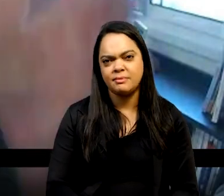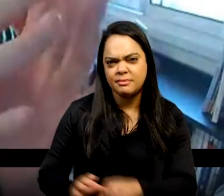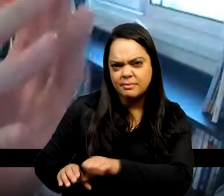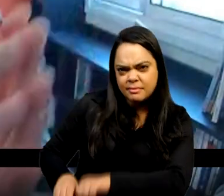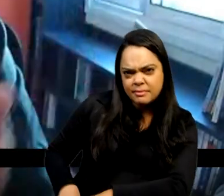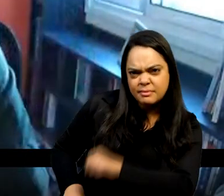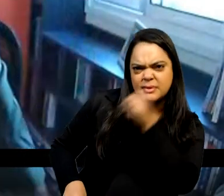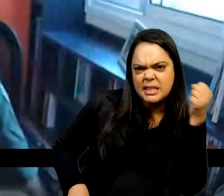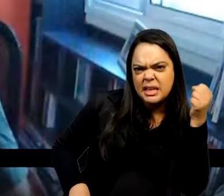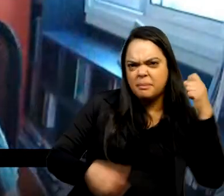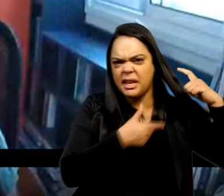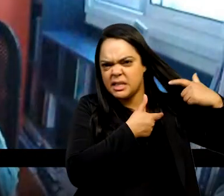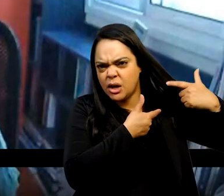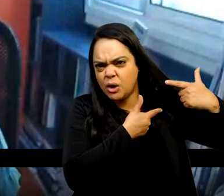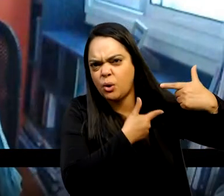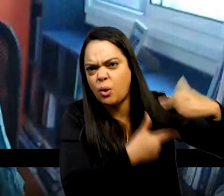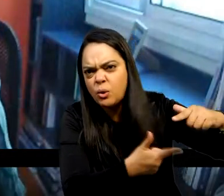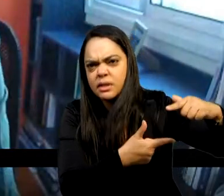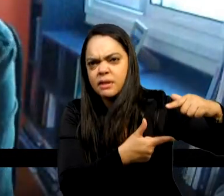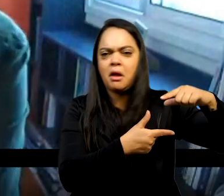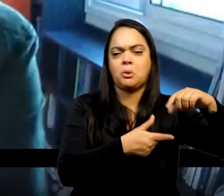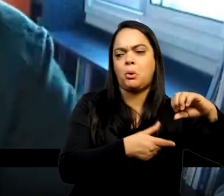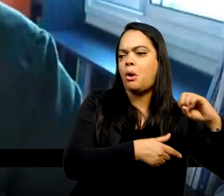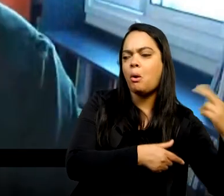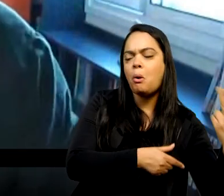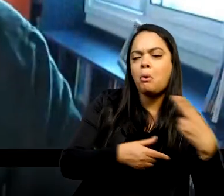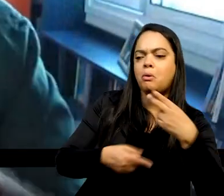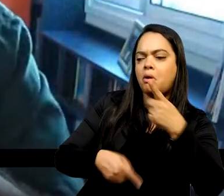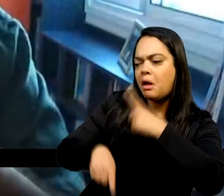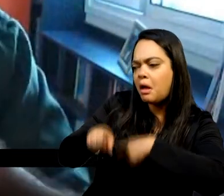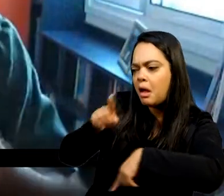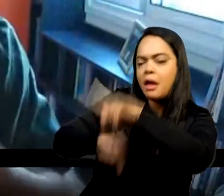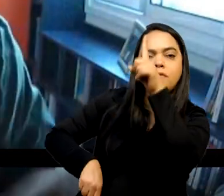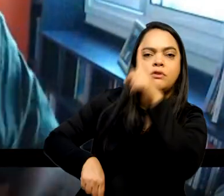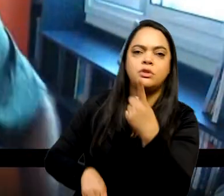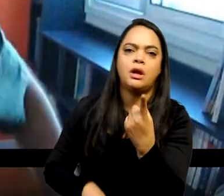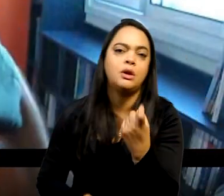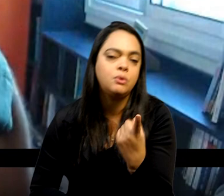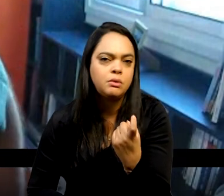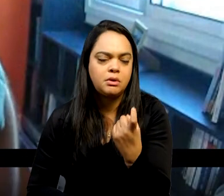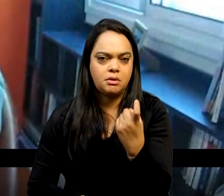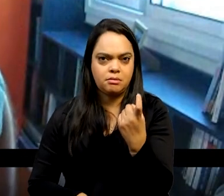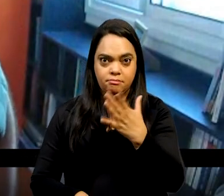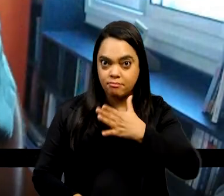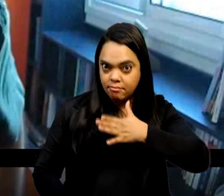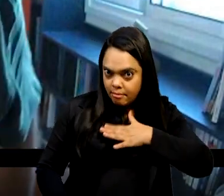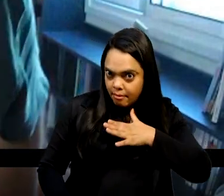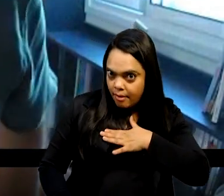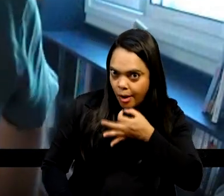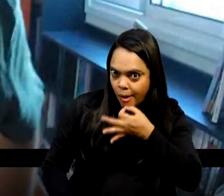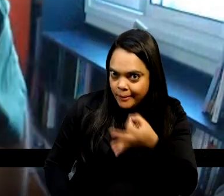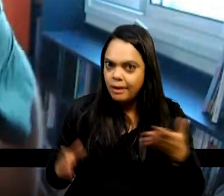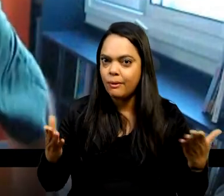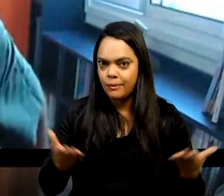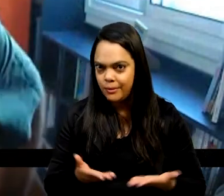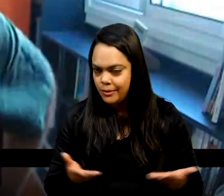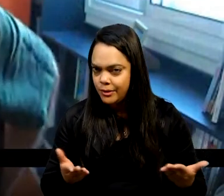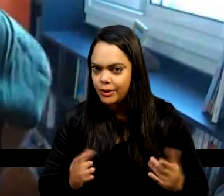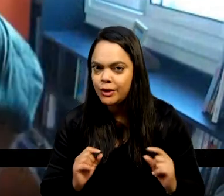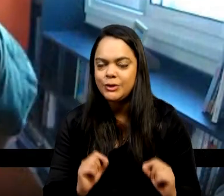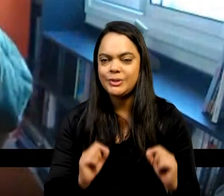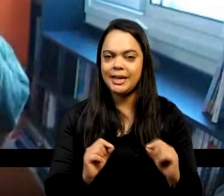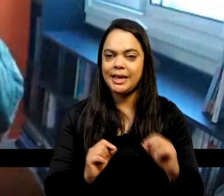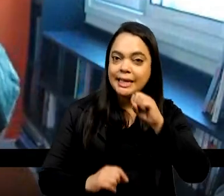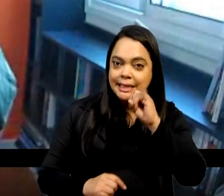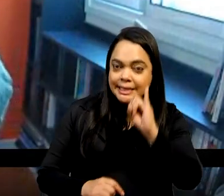conservadora, revolucionária e singular. Eu diria, hoje em dia, que a